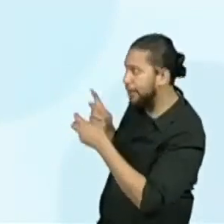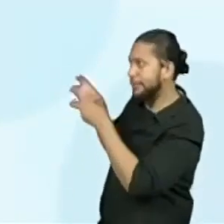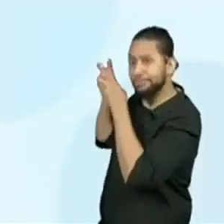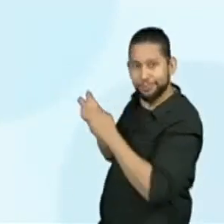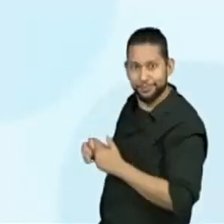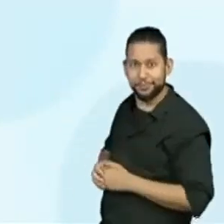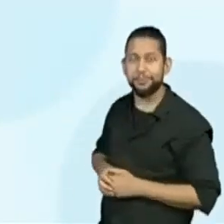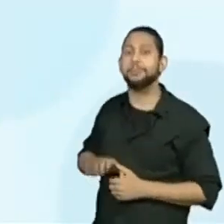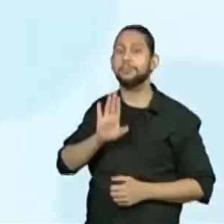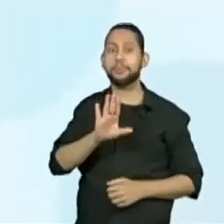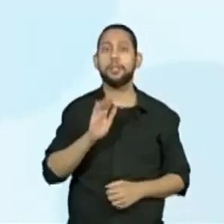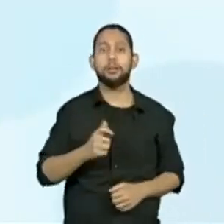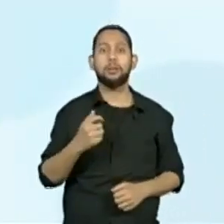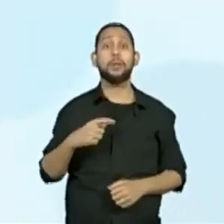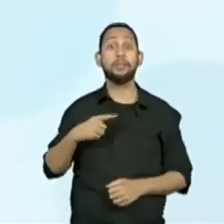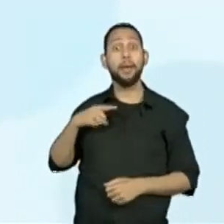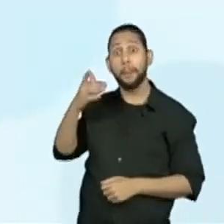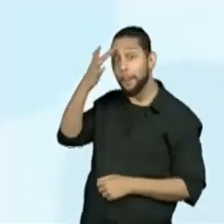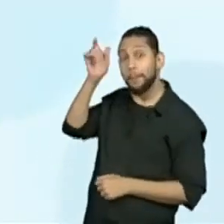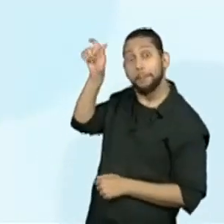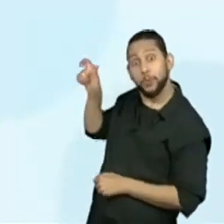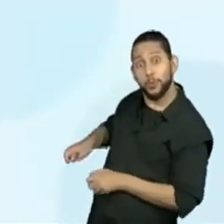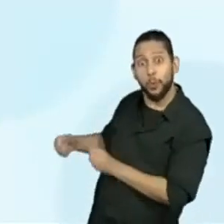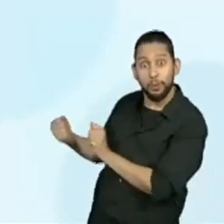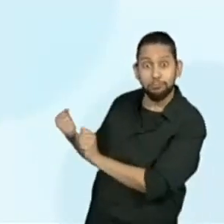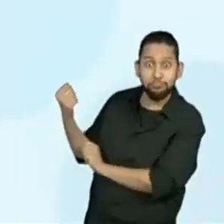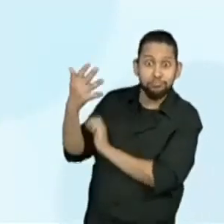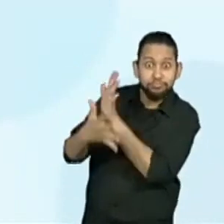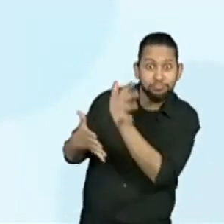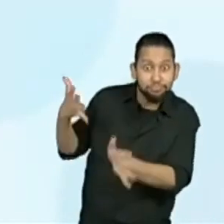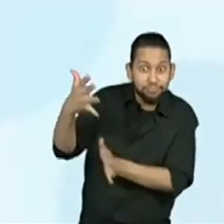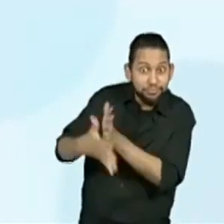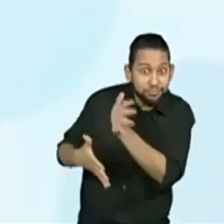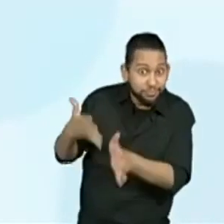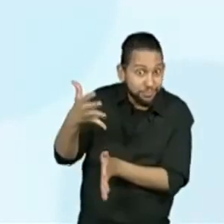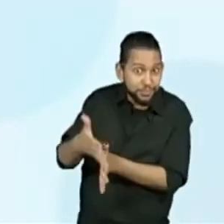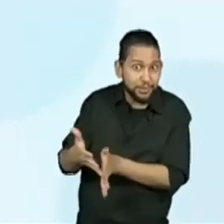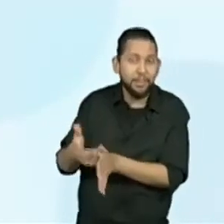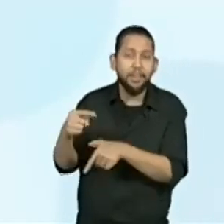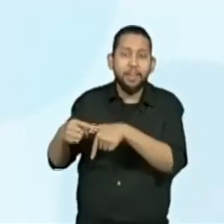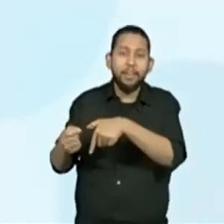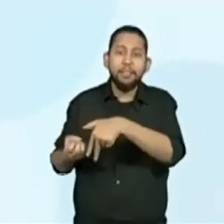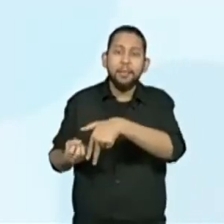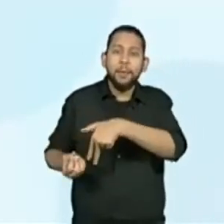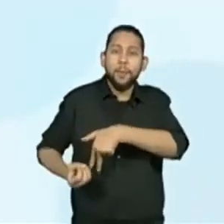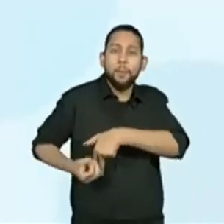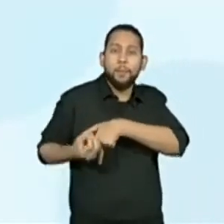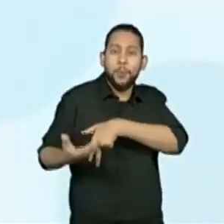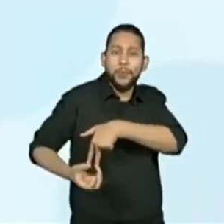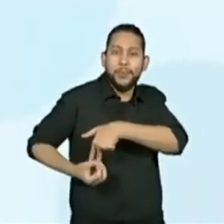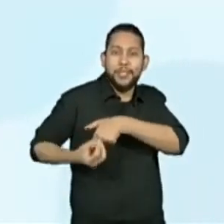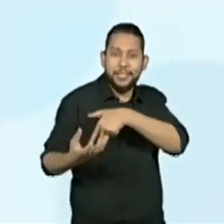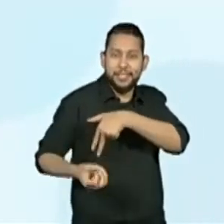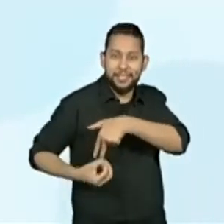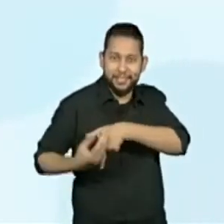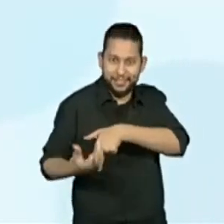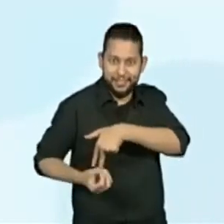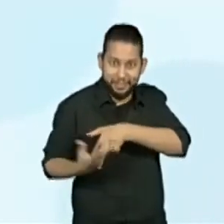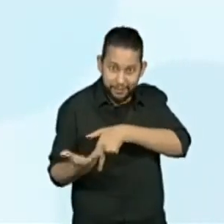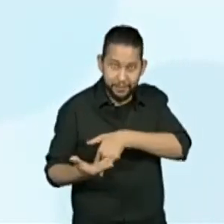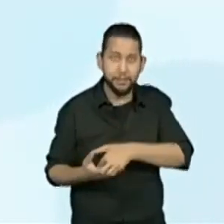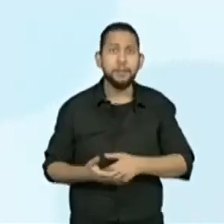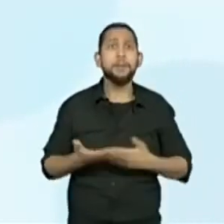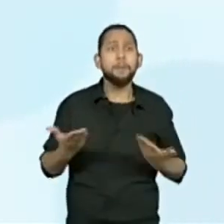o eu lírico ou sujeito poético. O que vocês acham que isso significa dentro do poema ou da poesia?